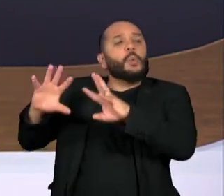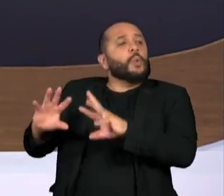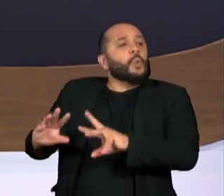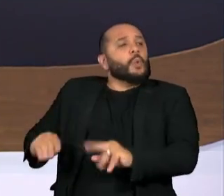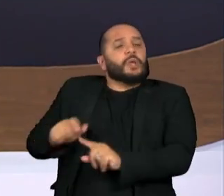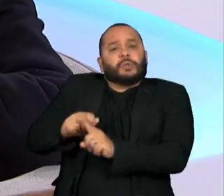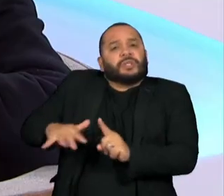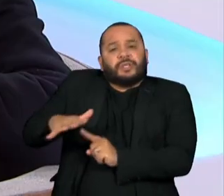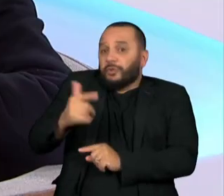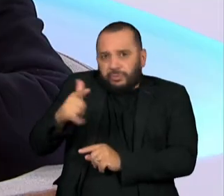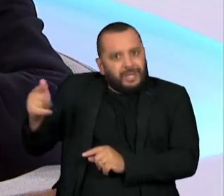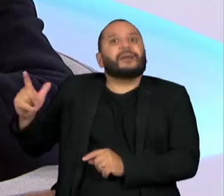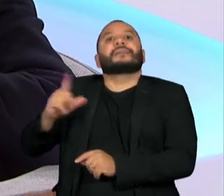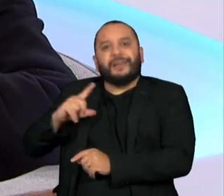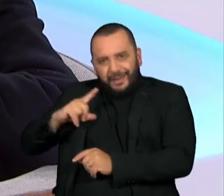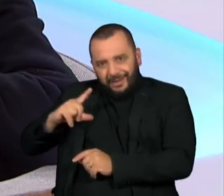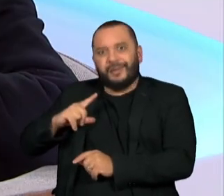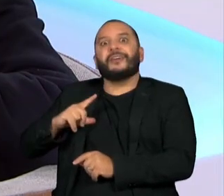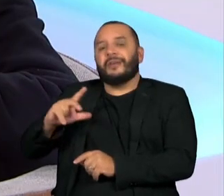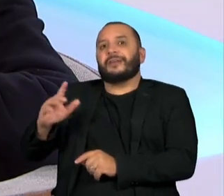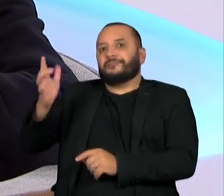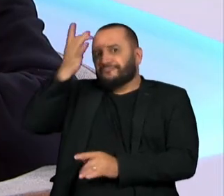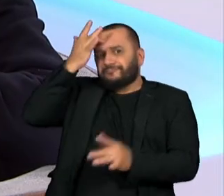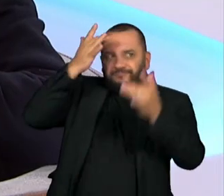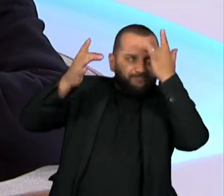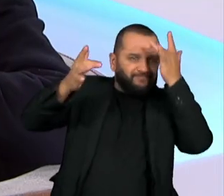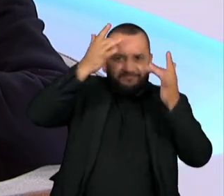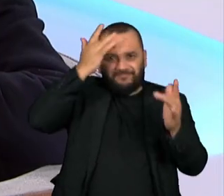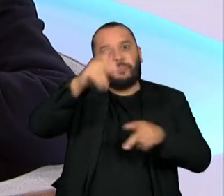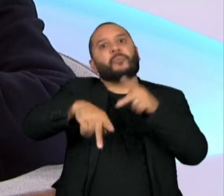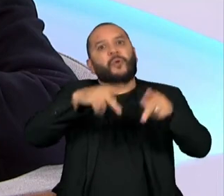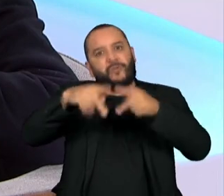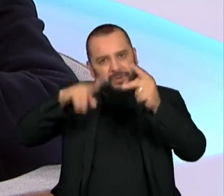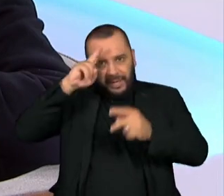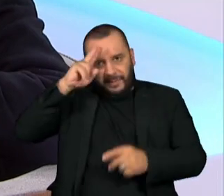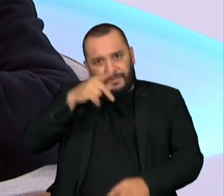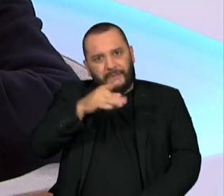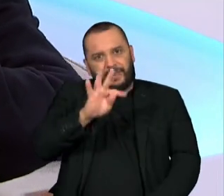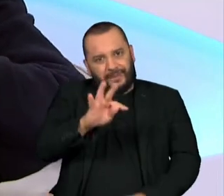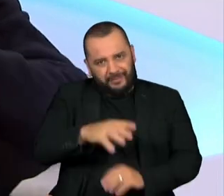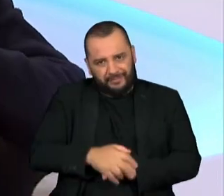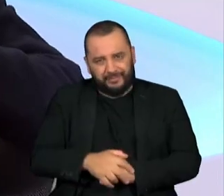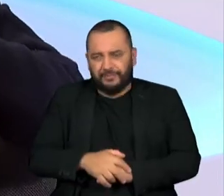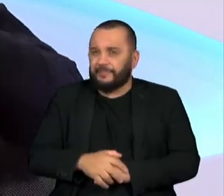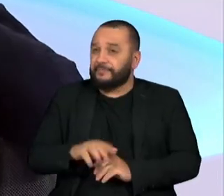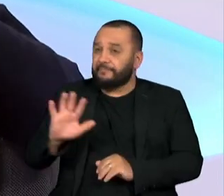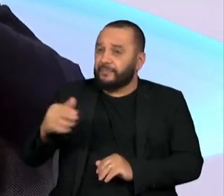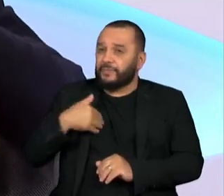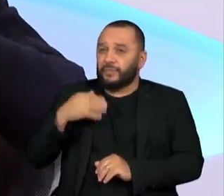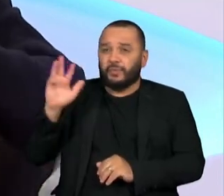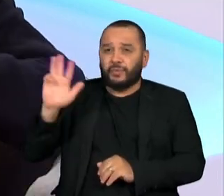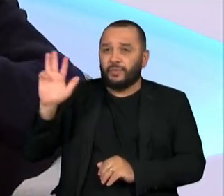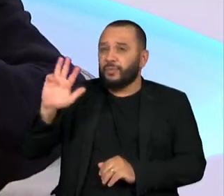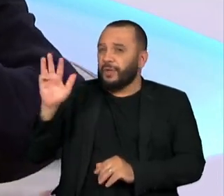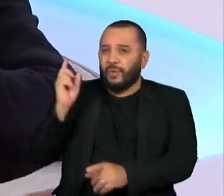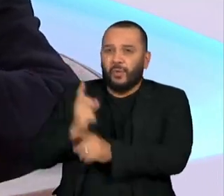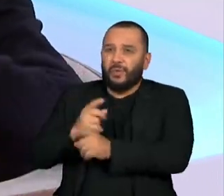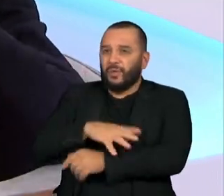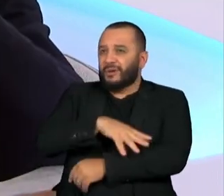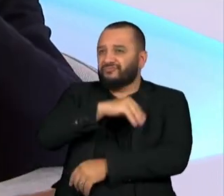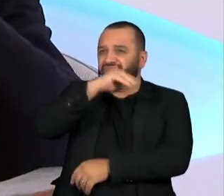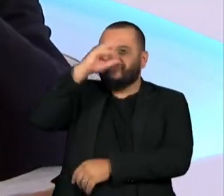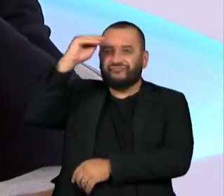Olha, eu não vejo o Lula há muitos anos, eu só o vejo falando e